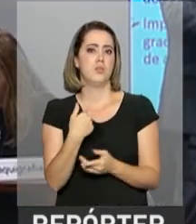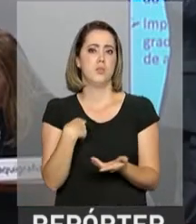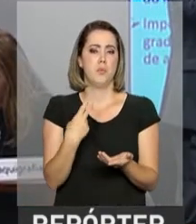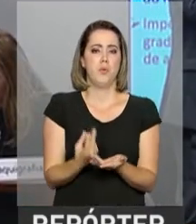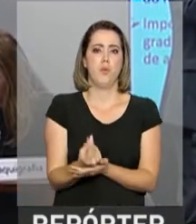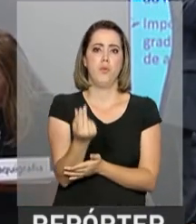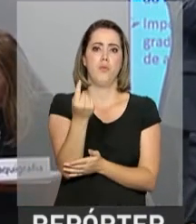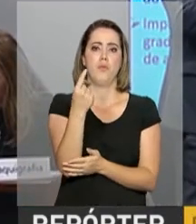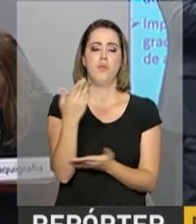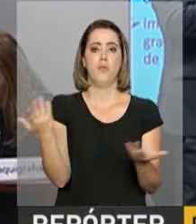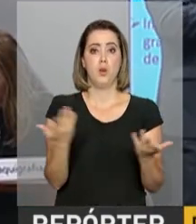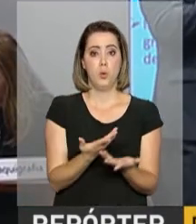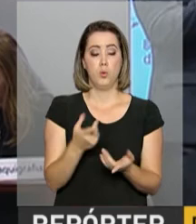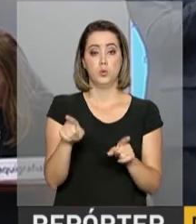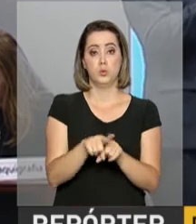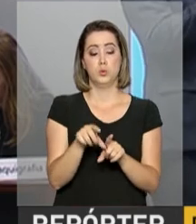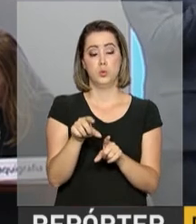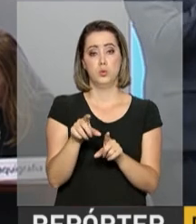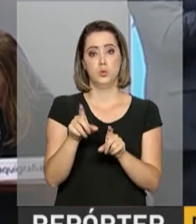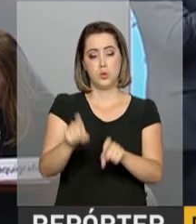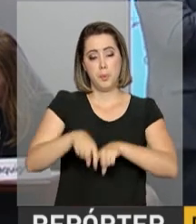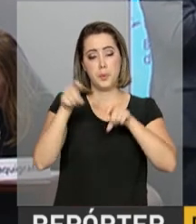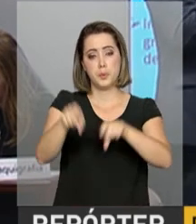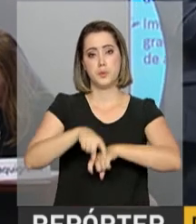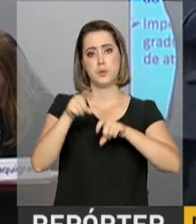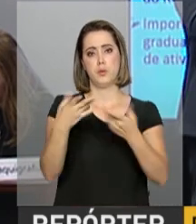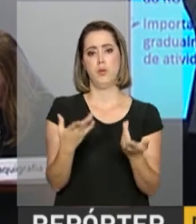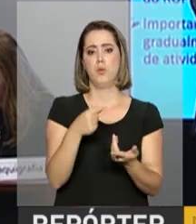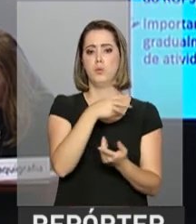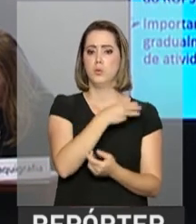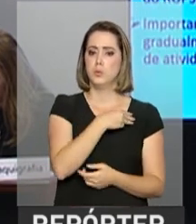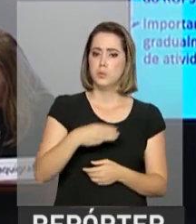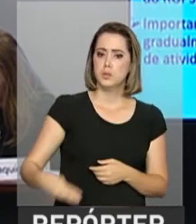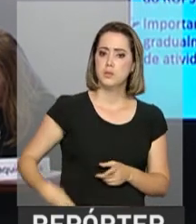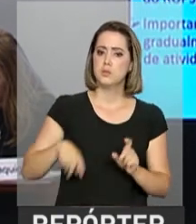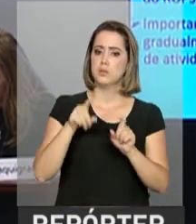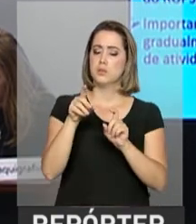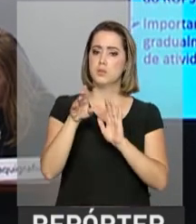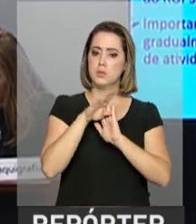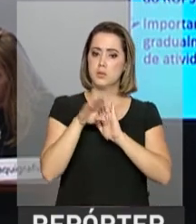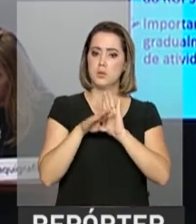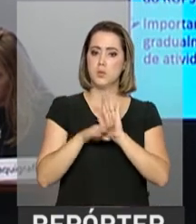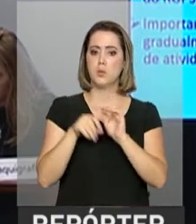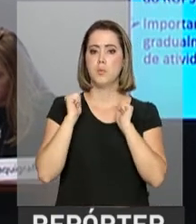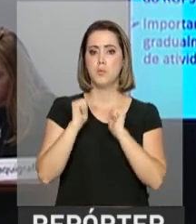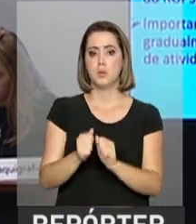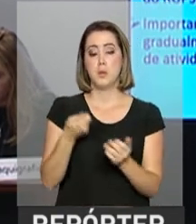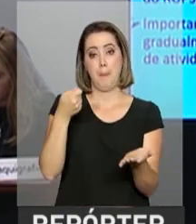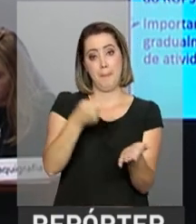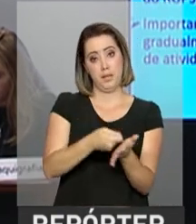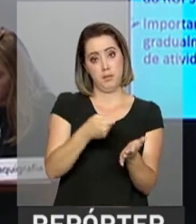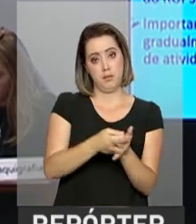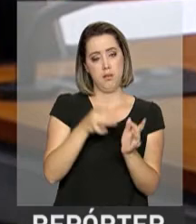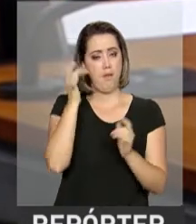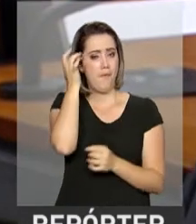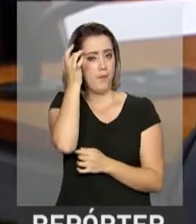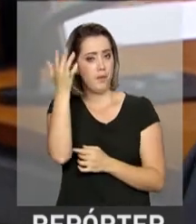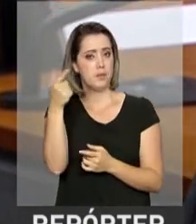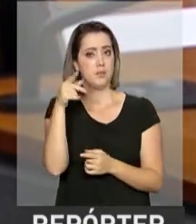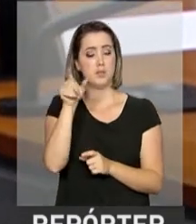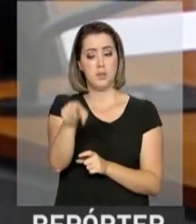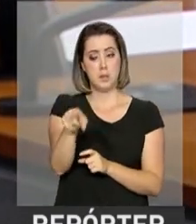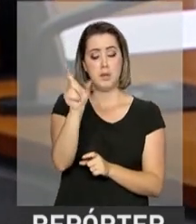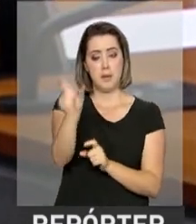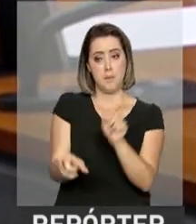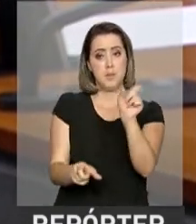valor da produção, como é hoje. Para o representante do Ministério do Planejamento, a nova regra vai permitir comprovar com mais facilidade que o